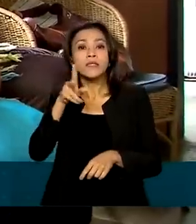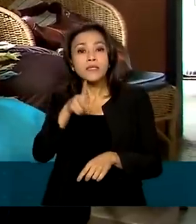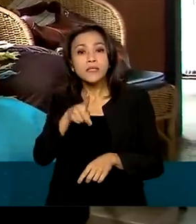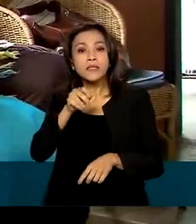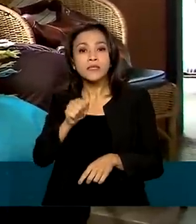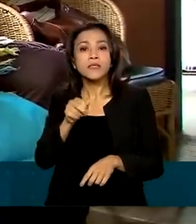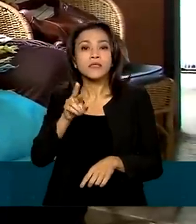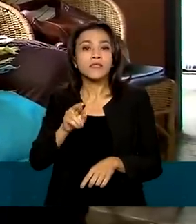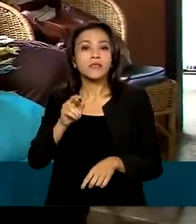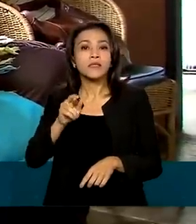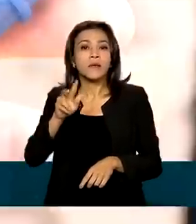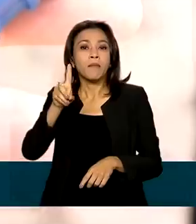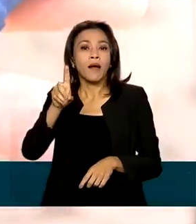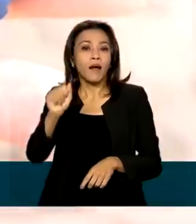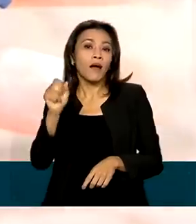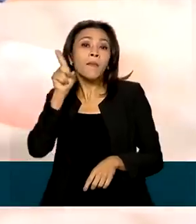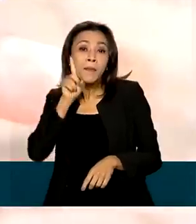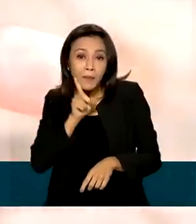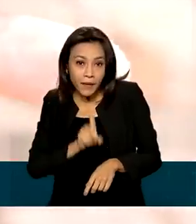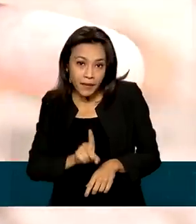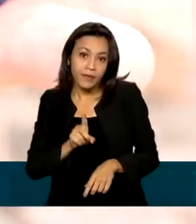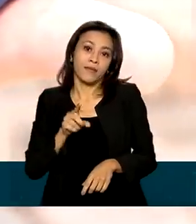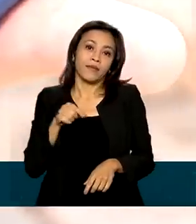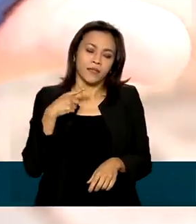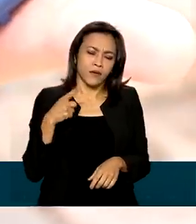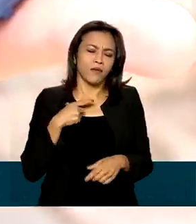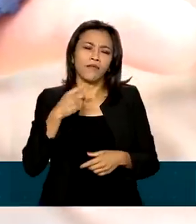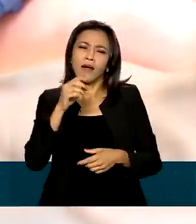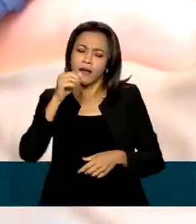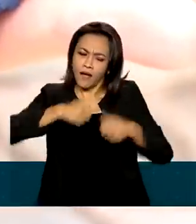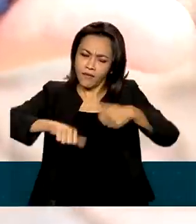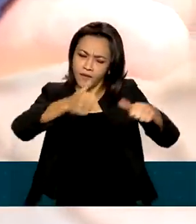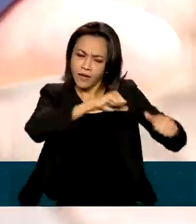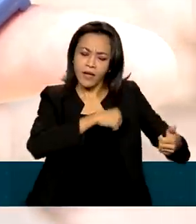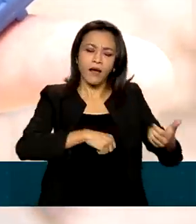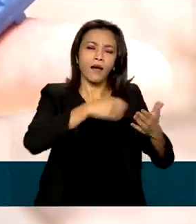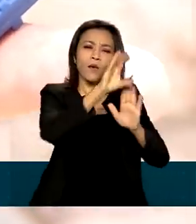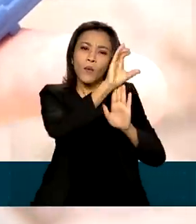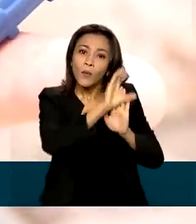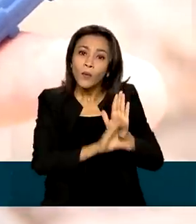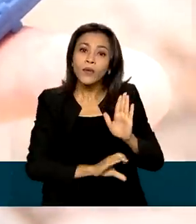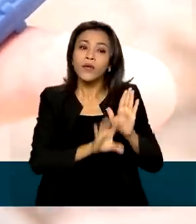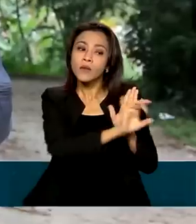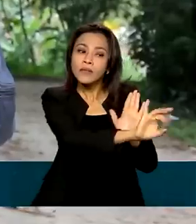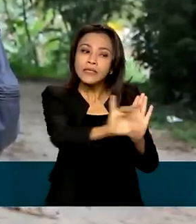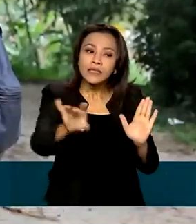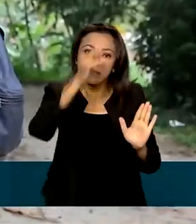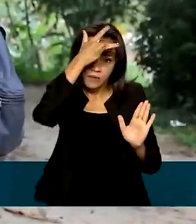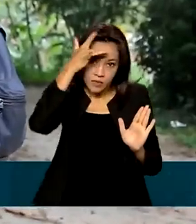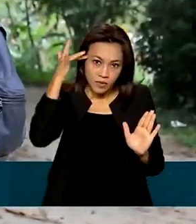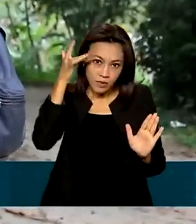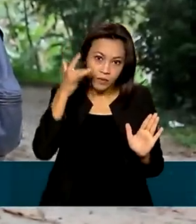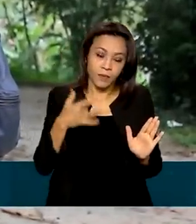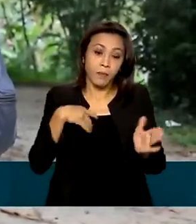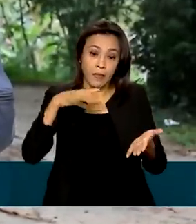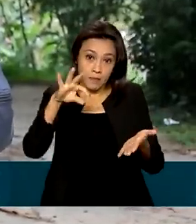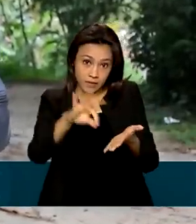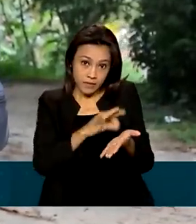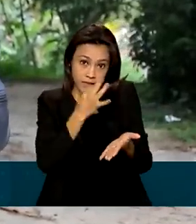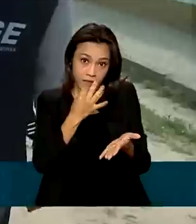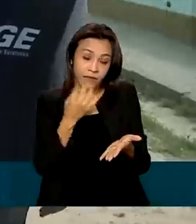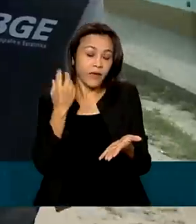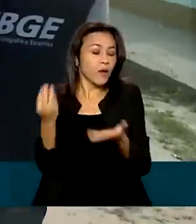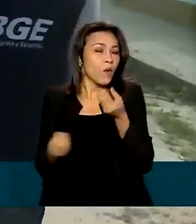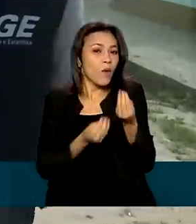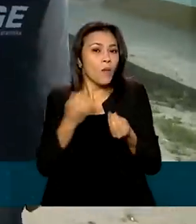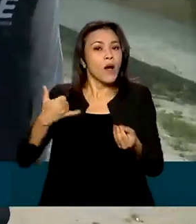feita a partir de uma análise dos títulos, do currículo de cada pessoa. E a função recenseador, para se inscrever para a função recenseador, é